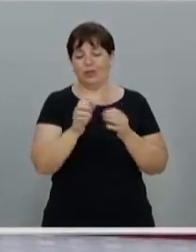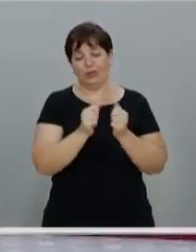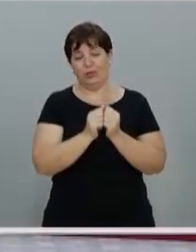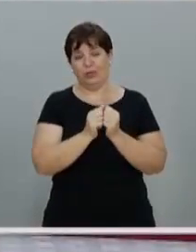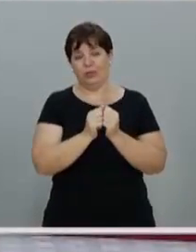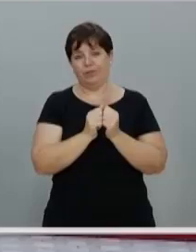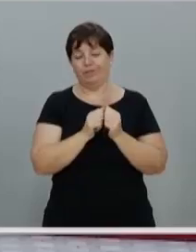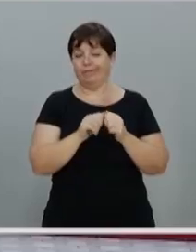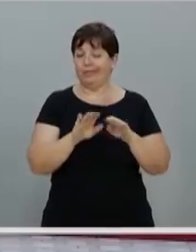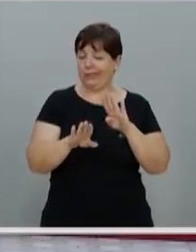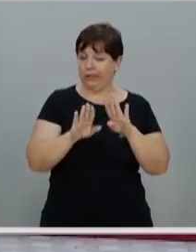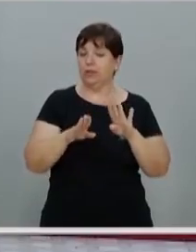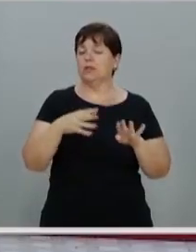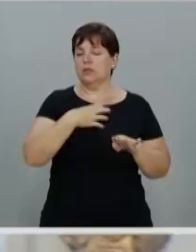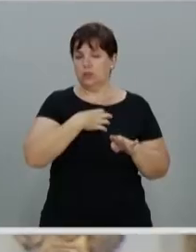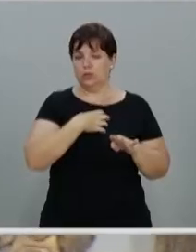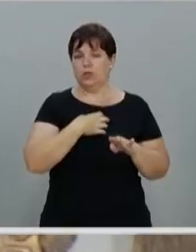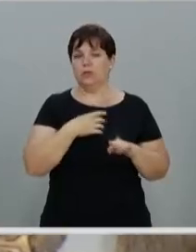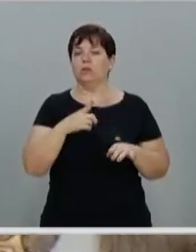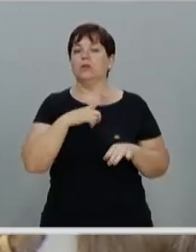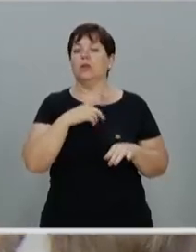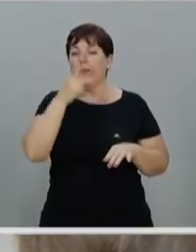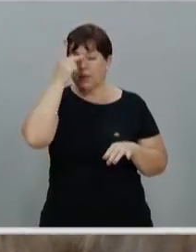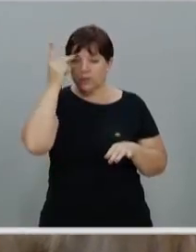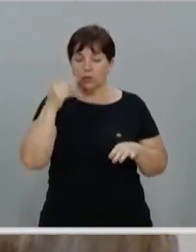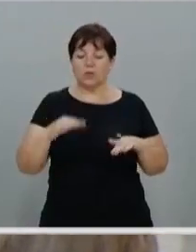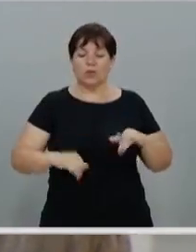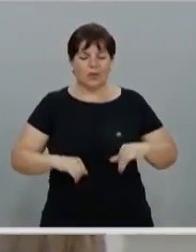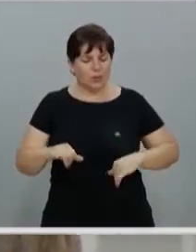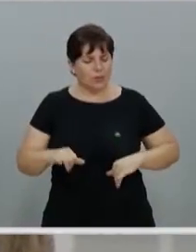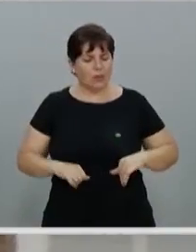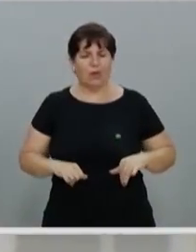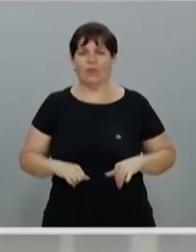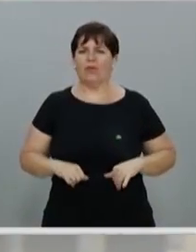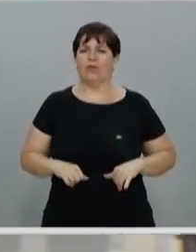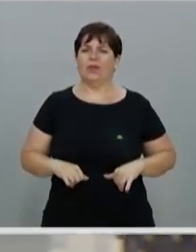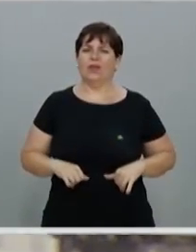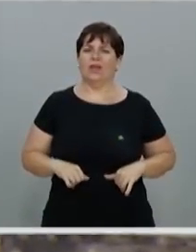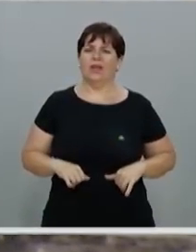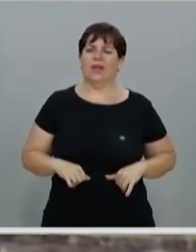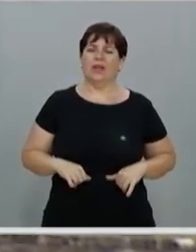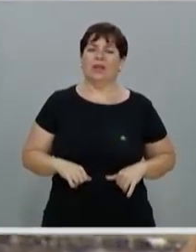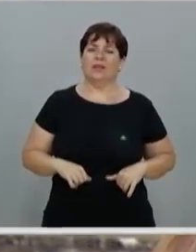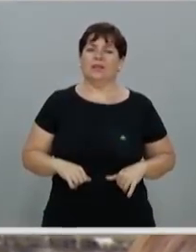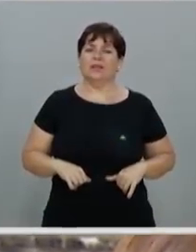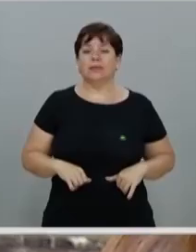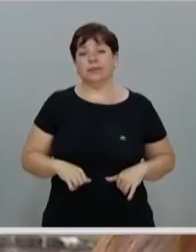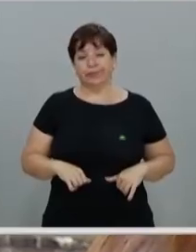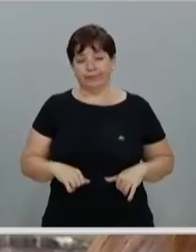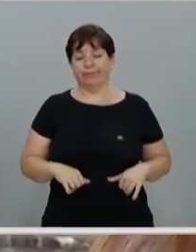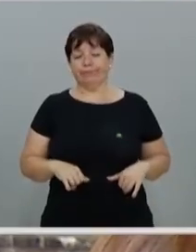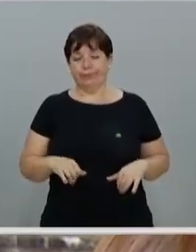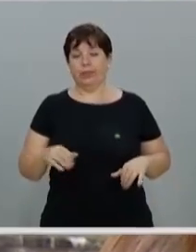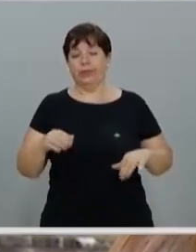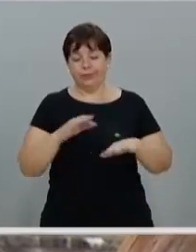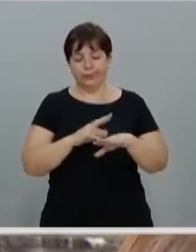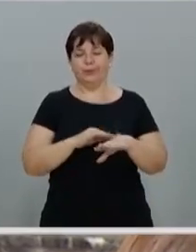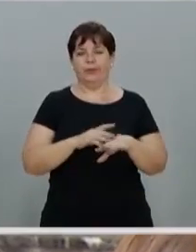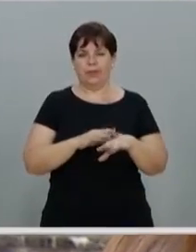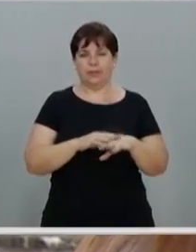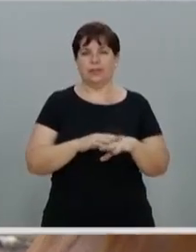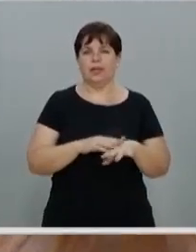sentimento. E tem pessoas que sofrem disso, né? A doença da moda, e que muita gente está sofrendo, e que isso não é